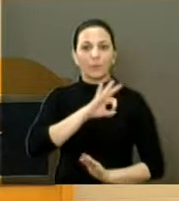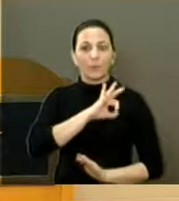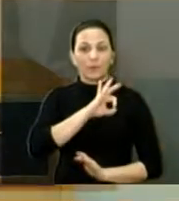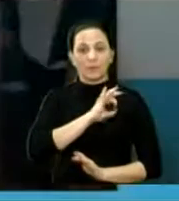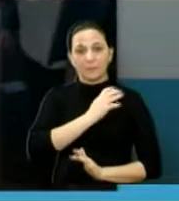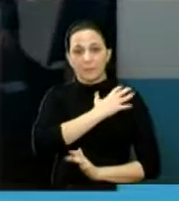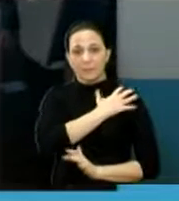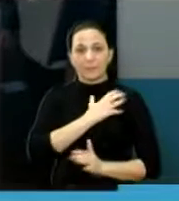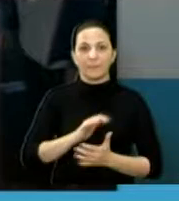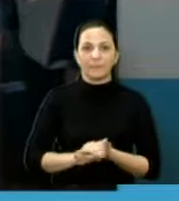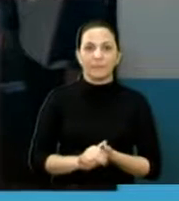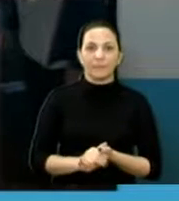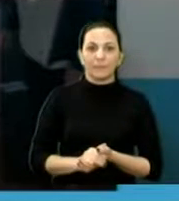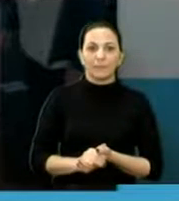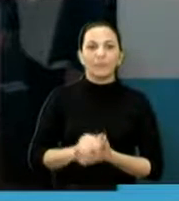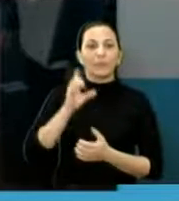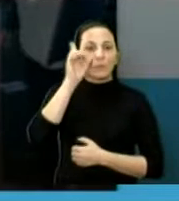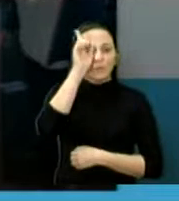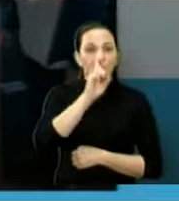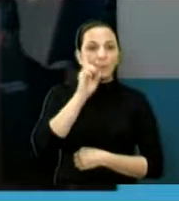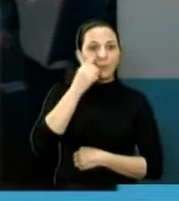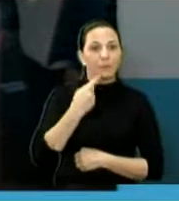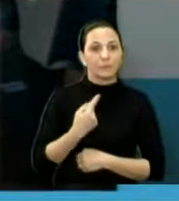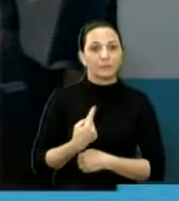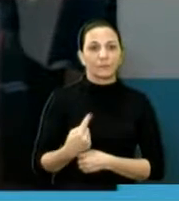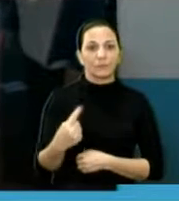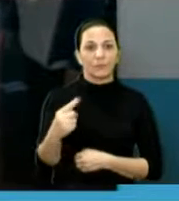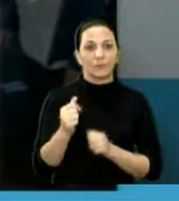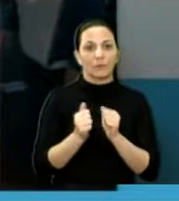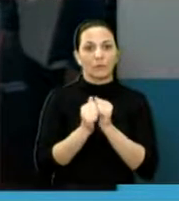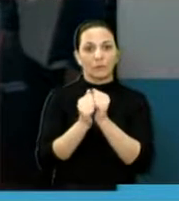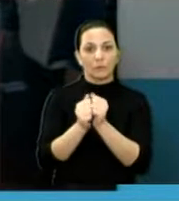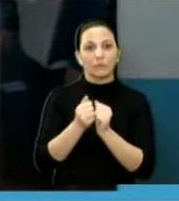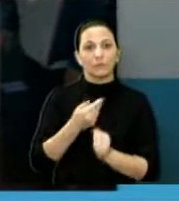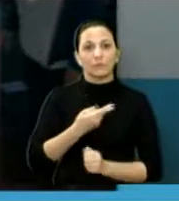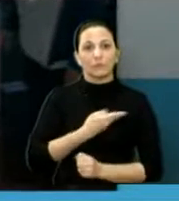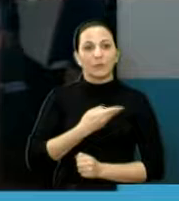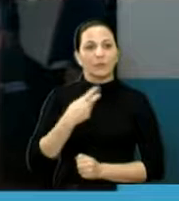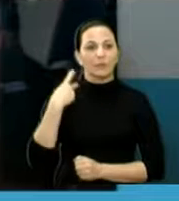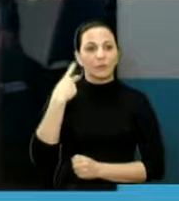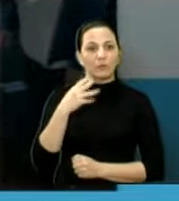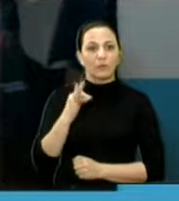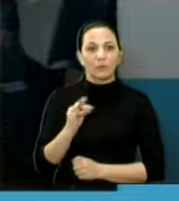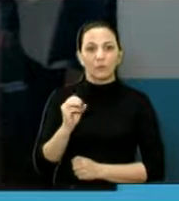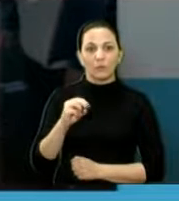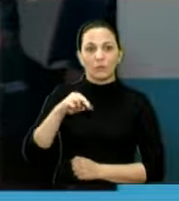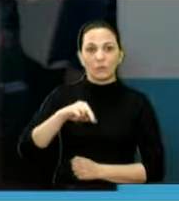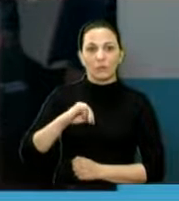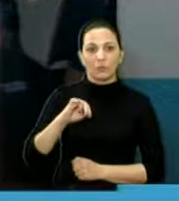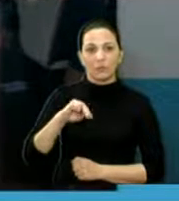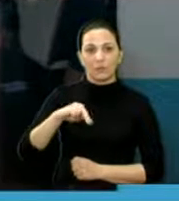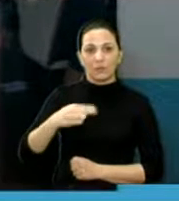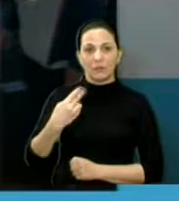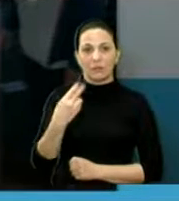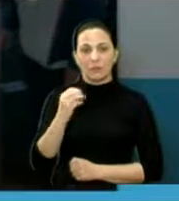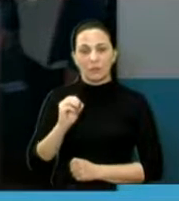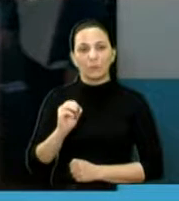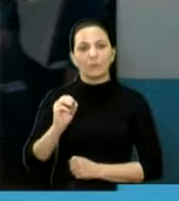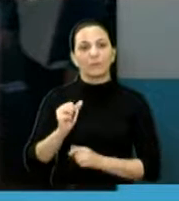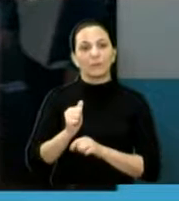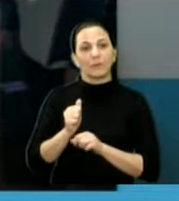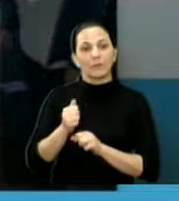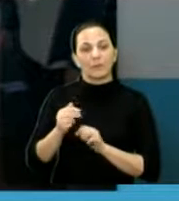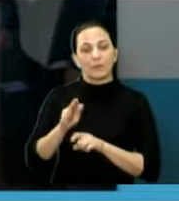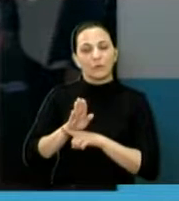também nos participamos do domingo, juntamente com o amigo, vereador Toninho do Mel, ajudamos lá no Parque São